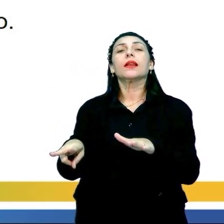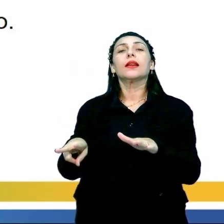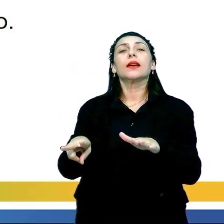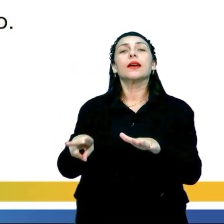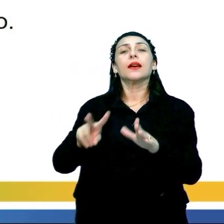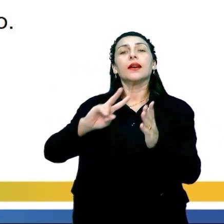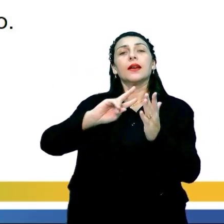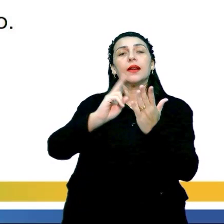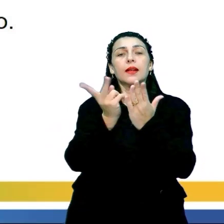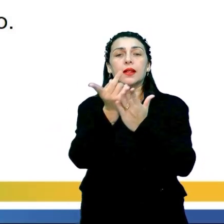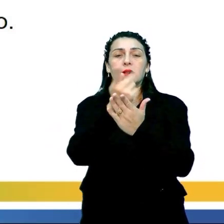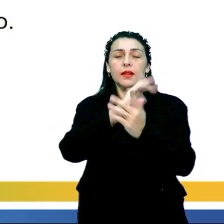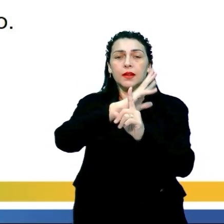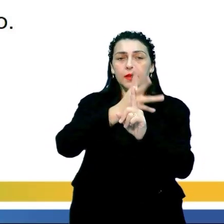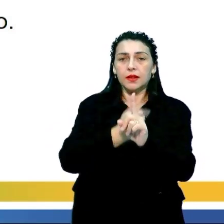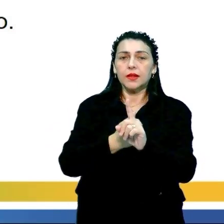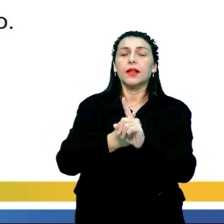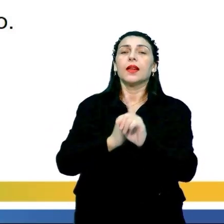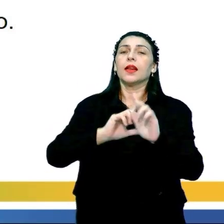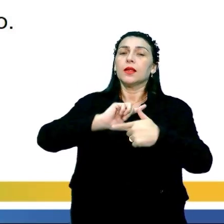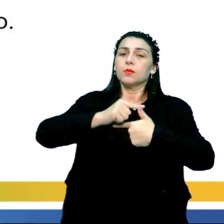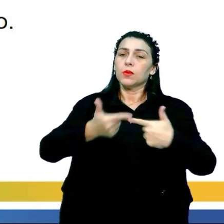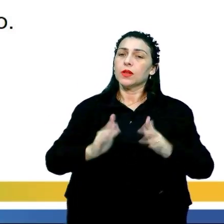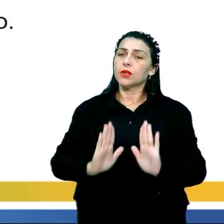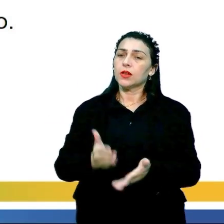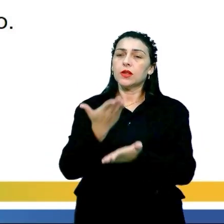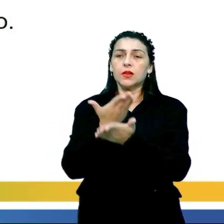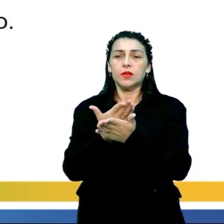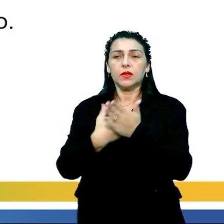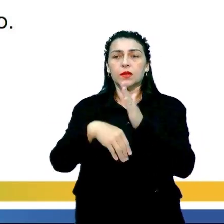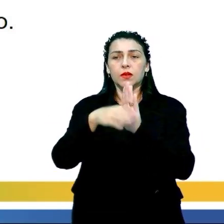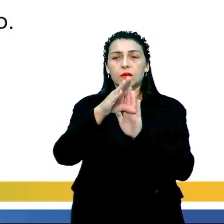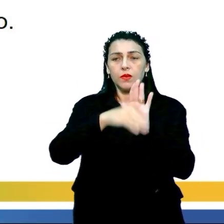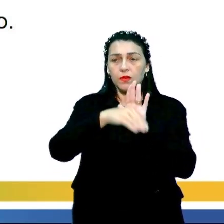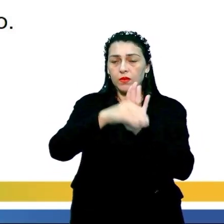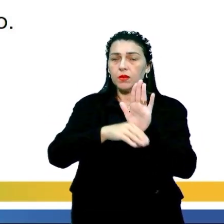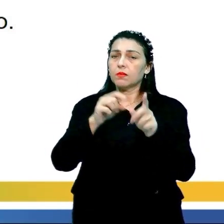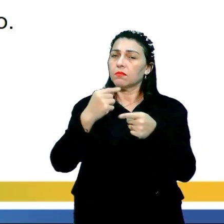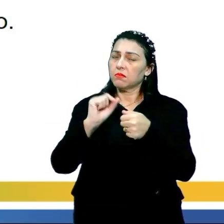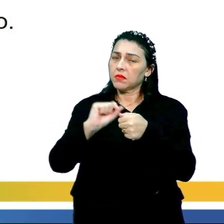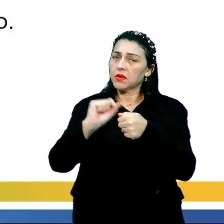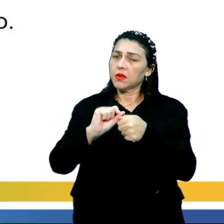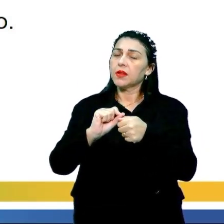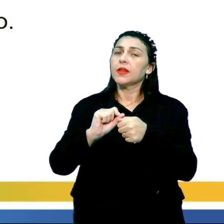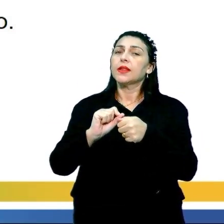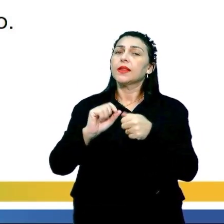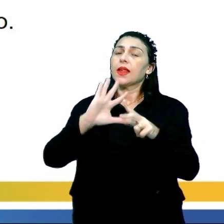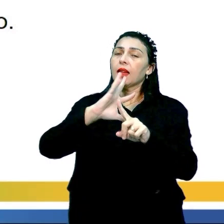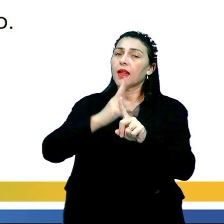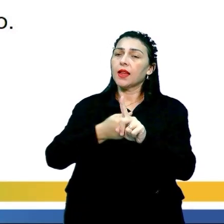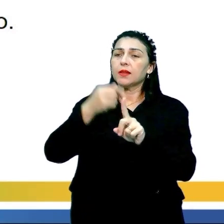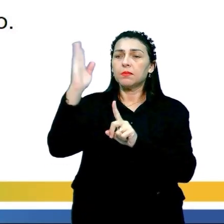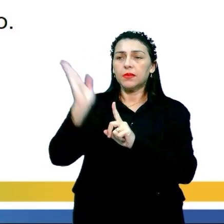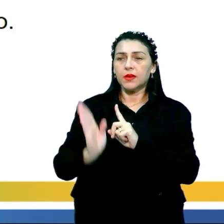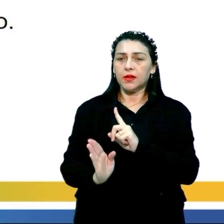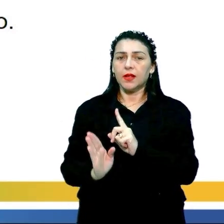Moderna, que nós já estudamos, esses conceitos passaram a fazer parte da arte brasileira